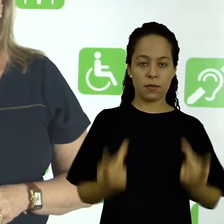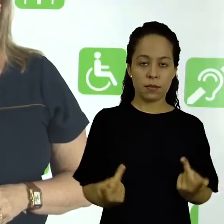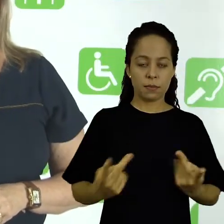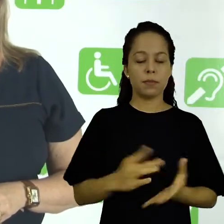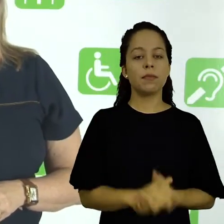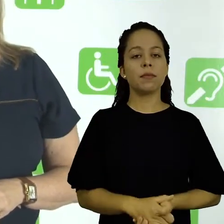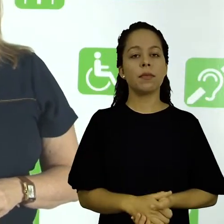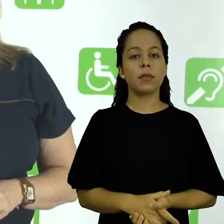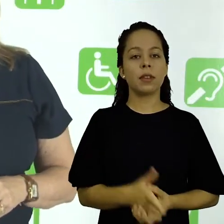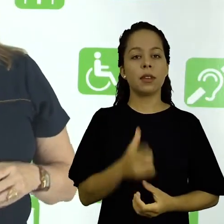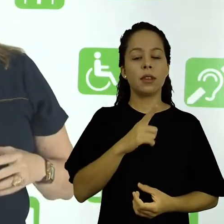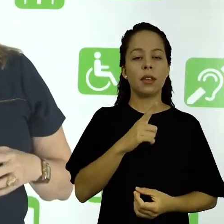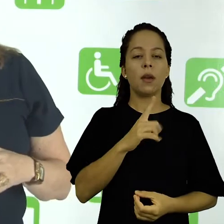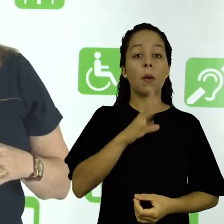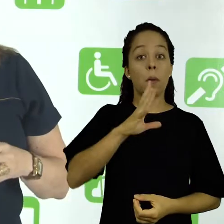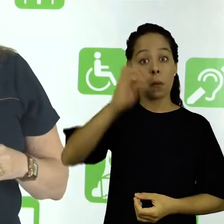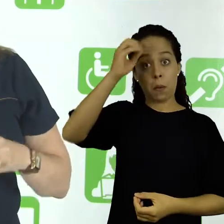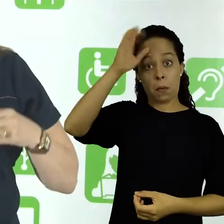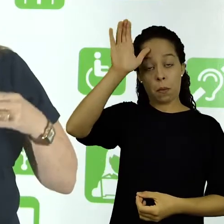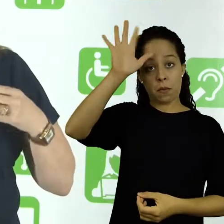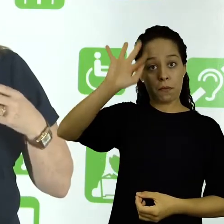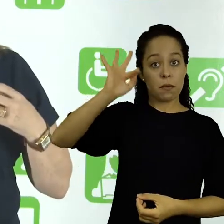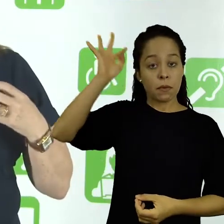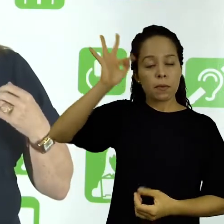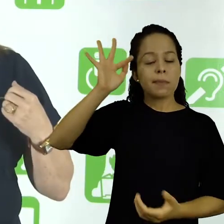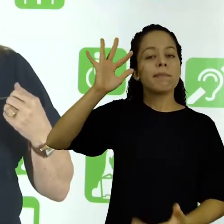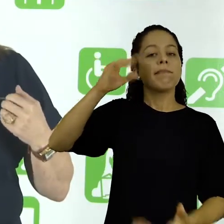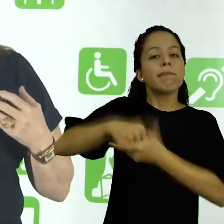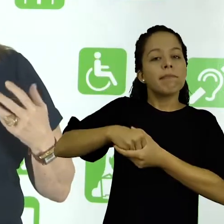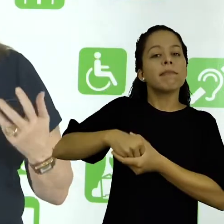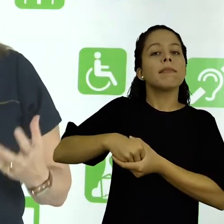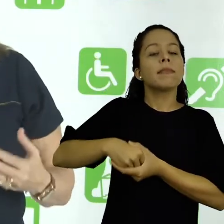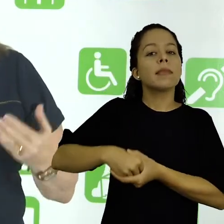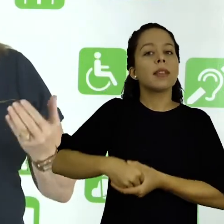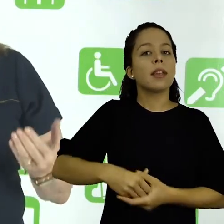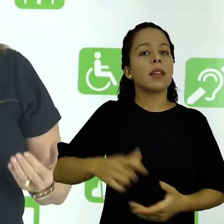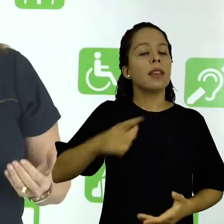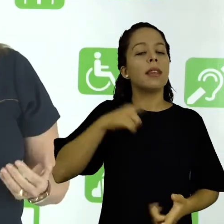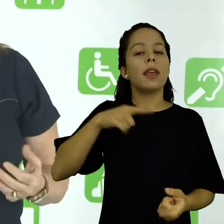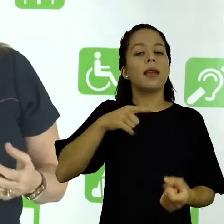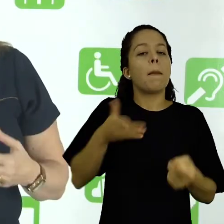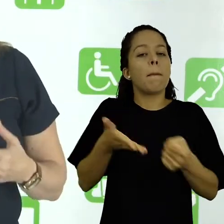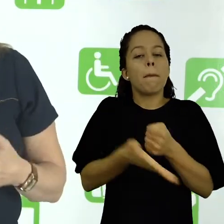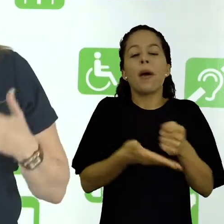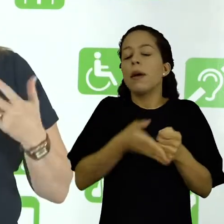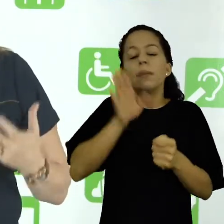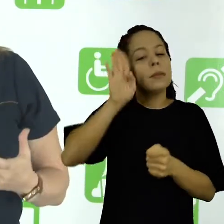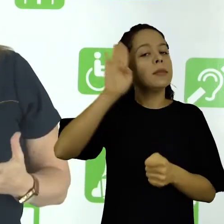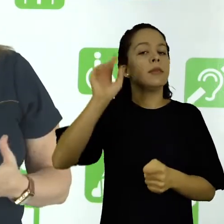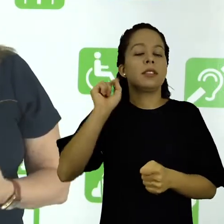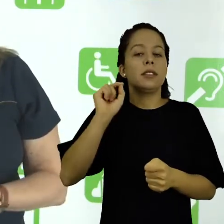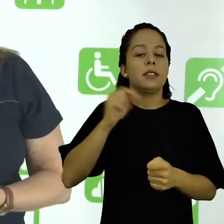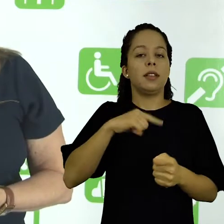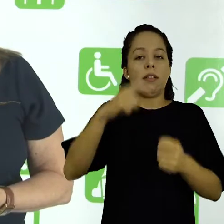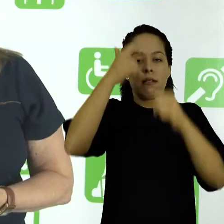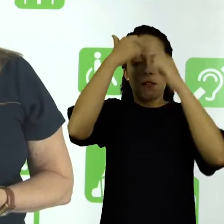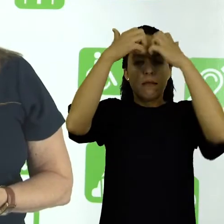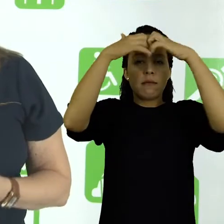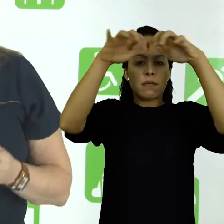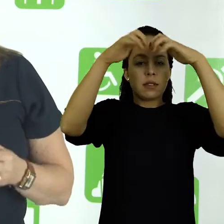filosófico, ele tem como aparato principal reflexões